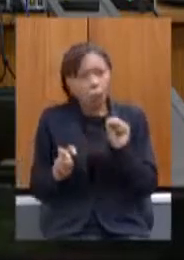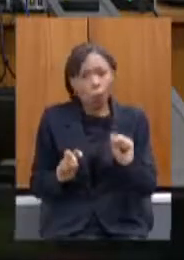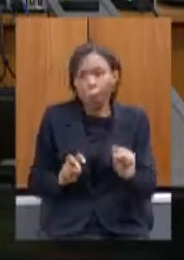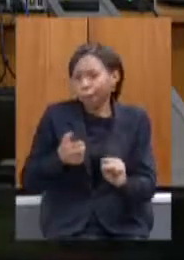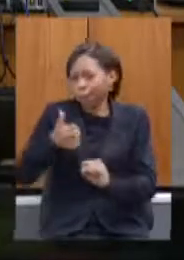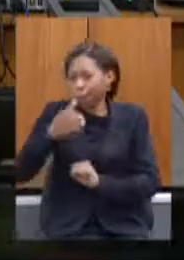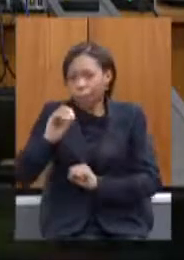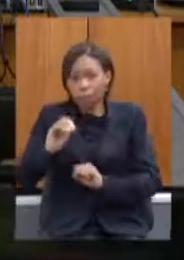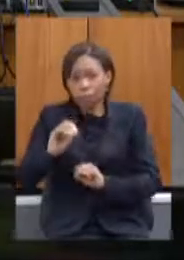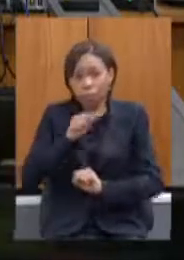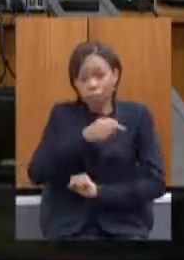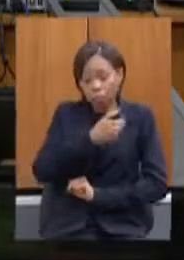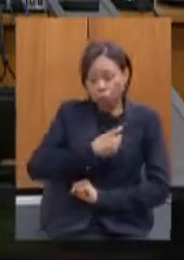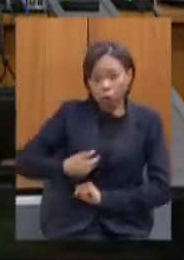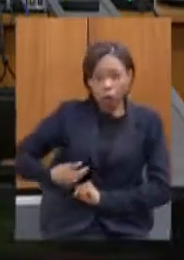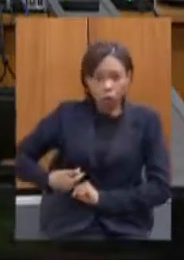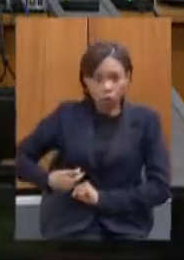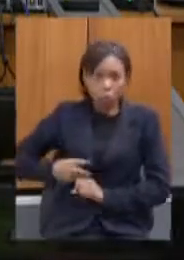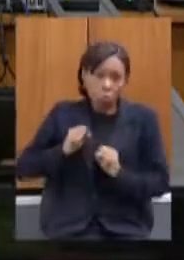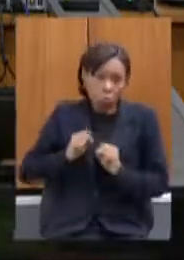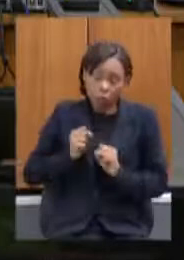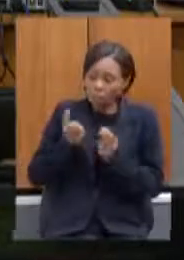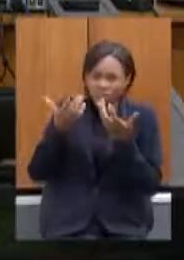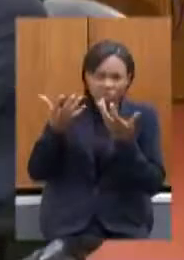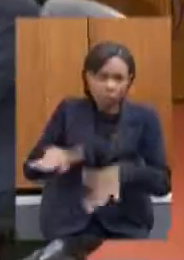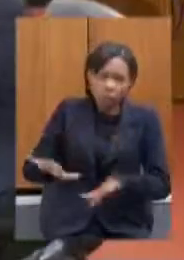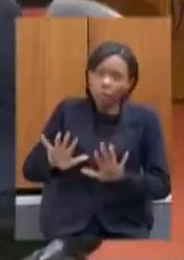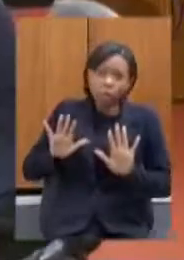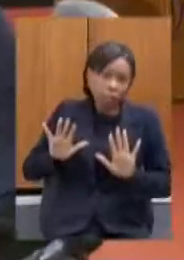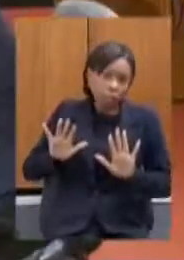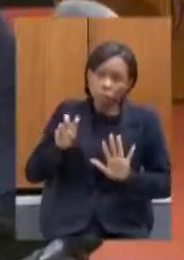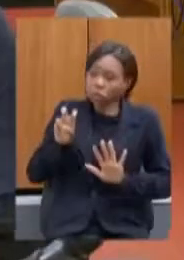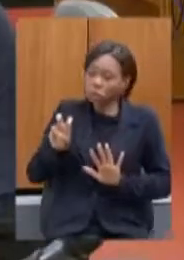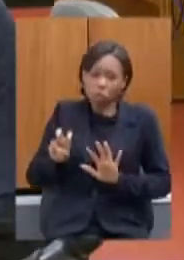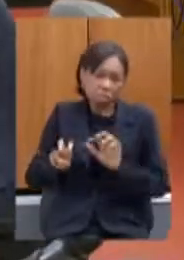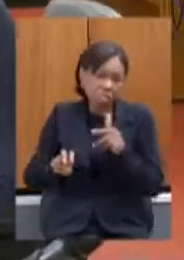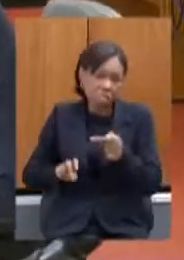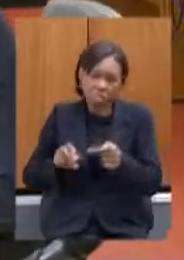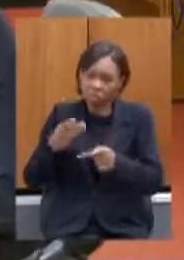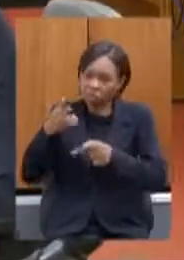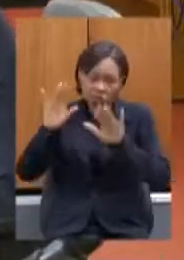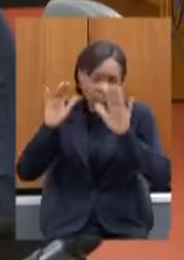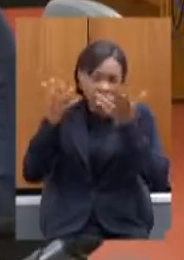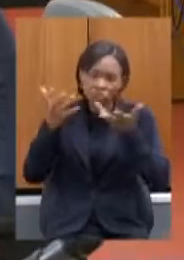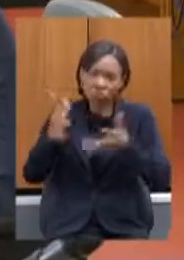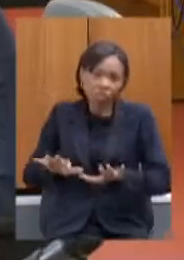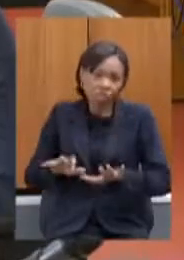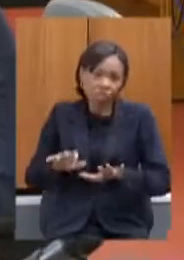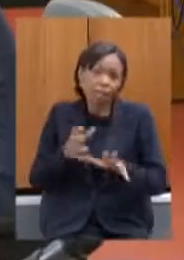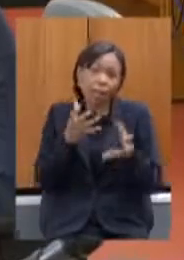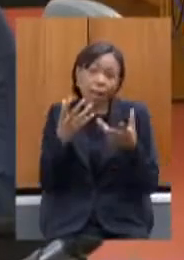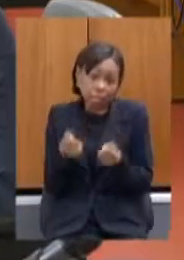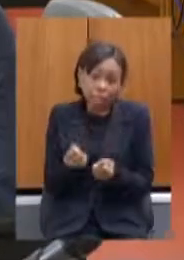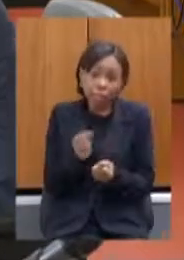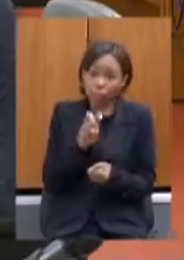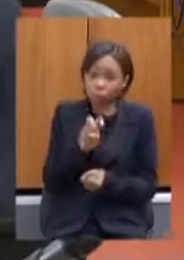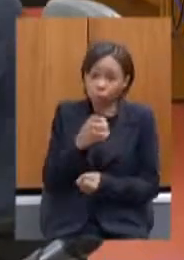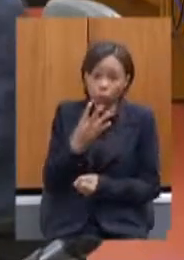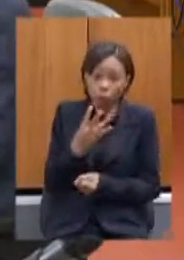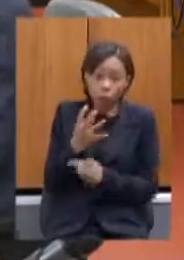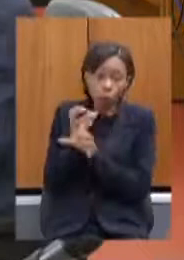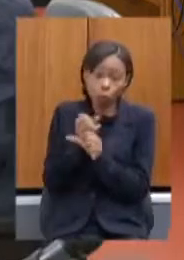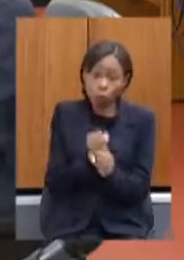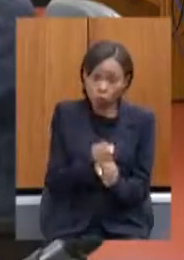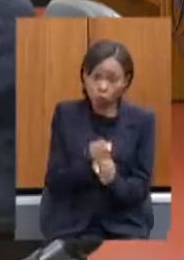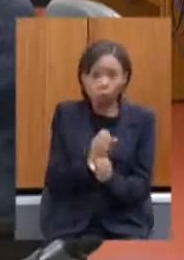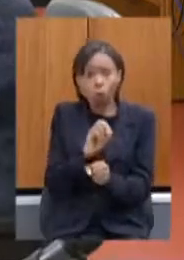também de não aceitar os 2 5 7 3 e de querer os 54 na integralidade ou de querer